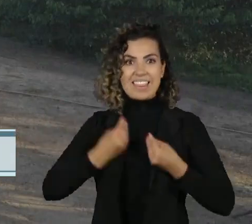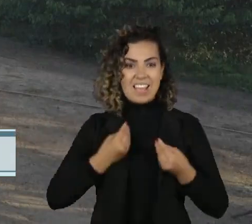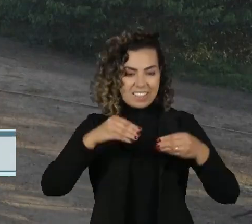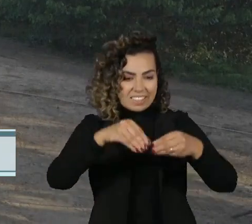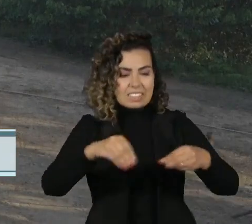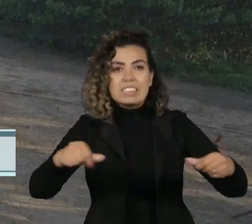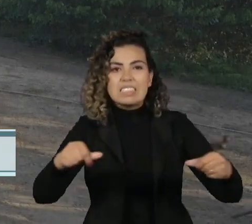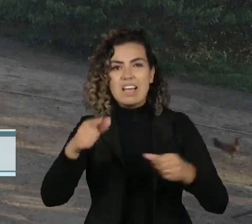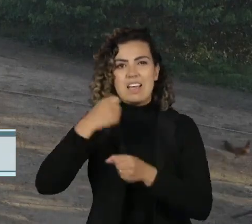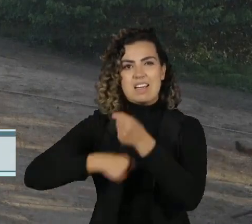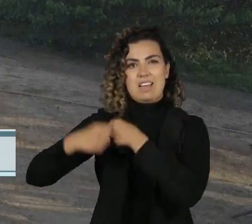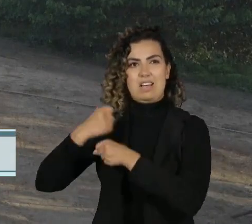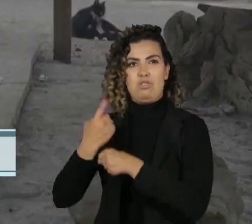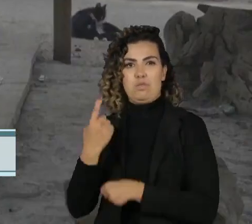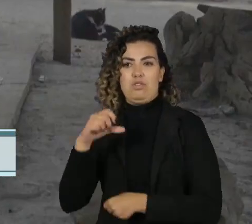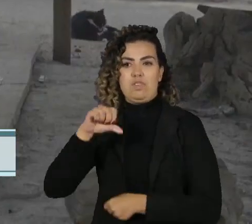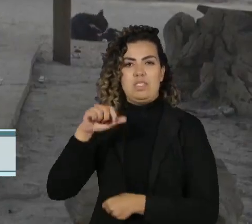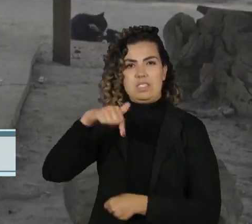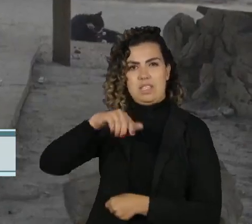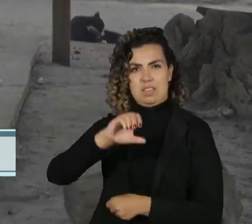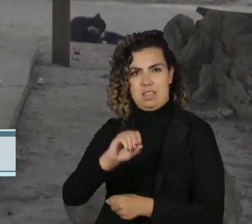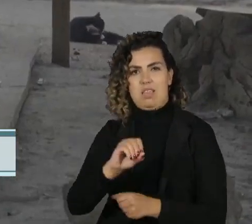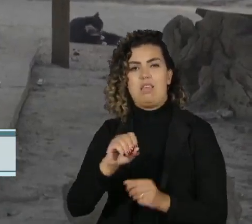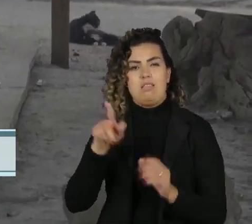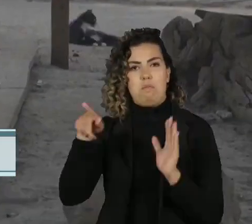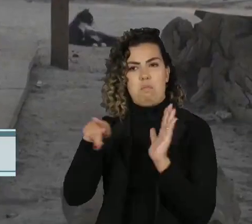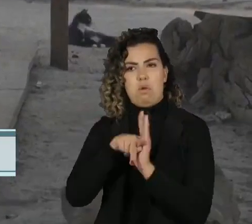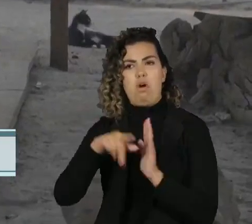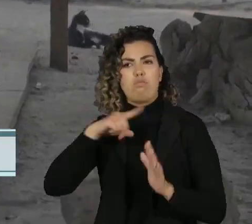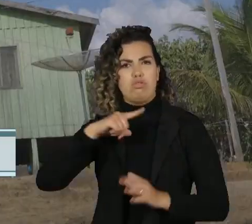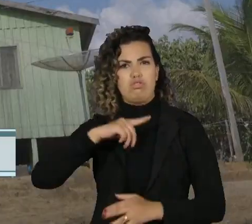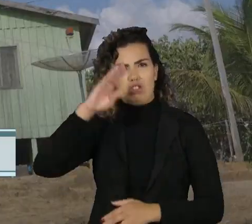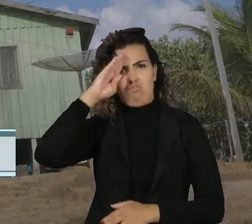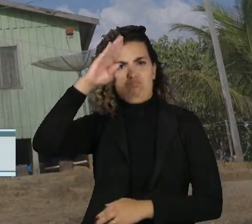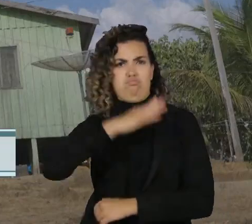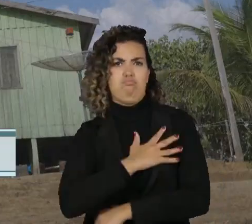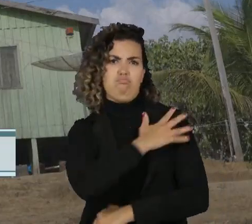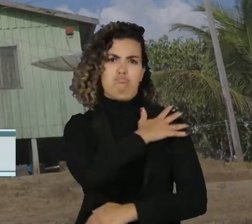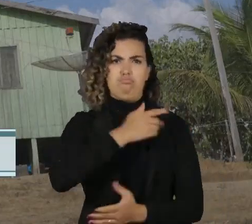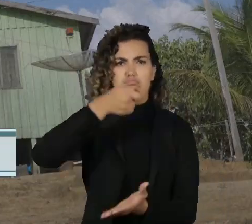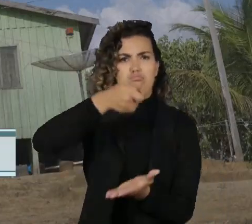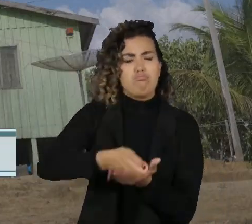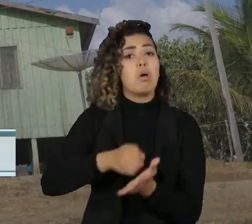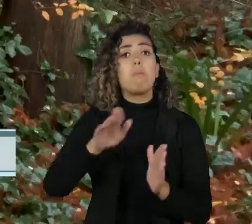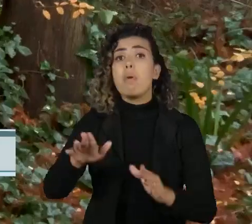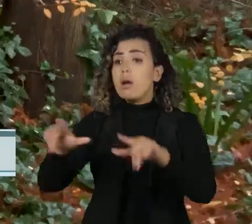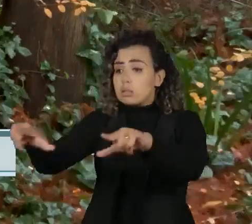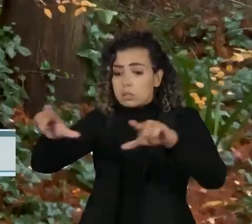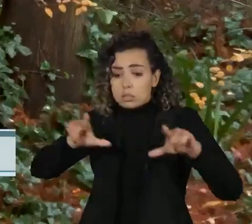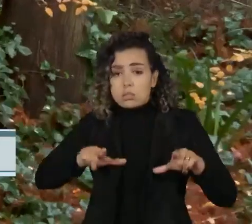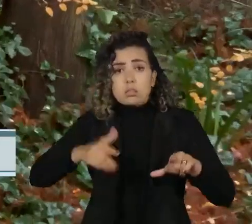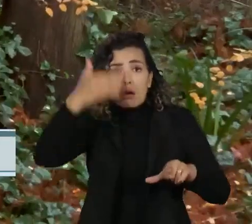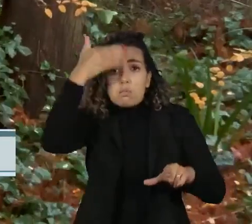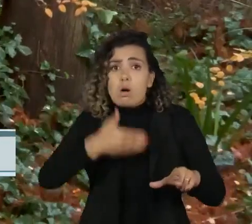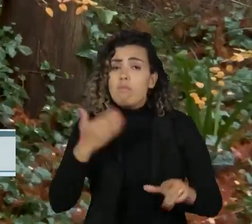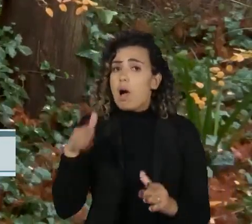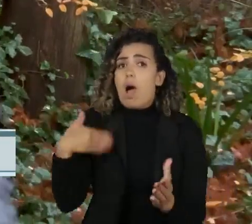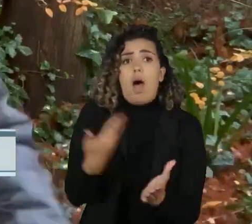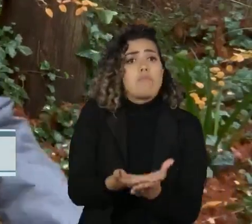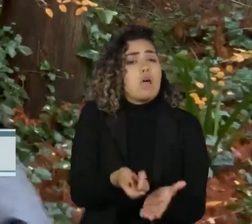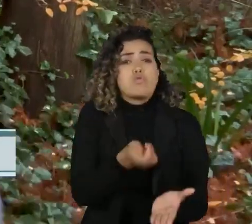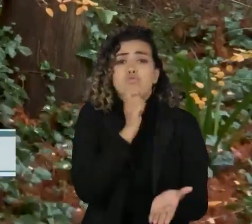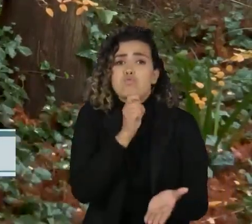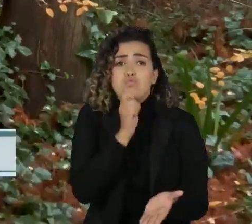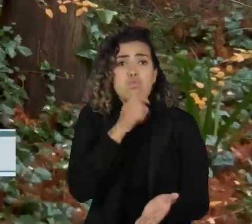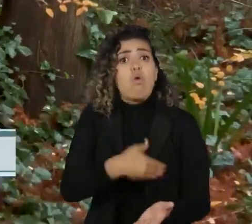INCRA nos anos 70, ainda na ditadura militar, até hoje não receberam a escritura. O levantamento aponta a